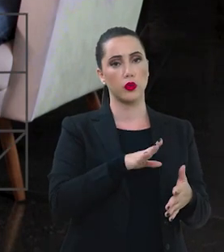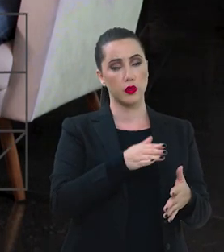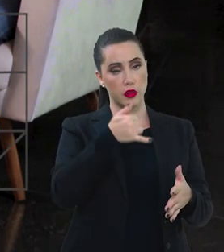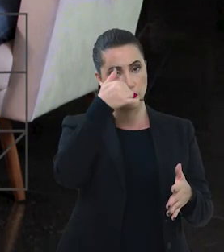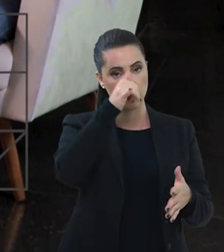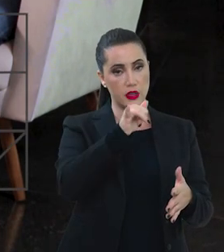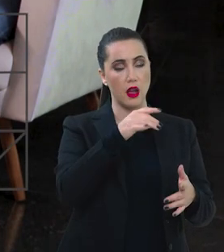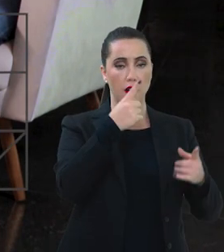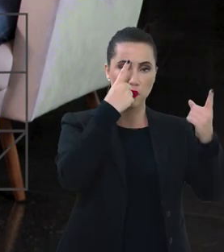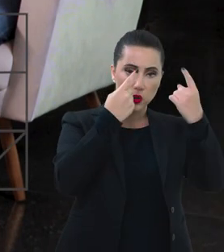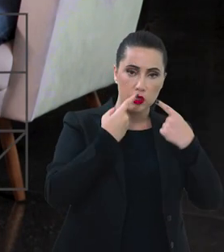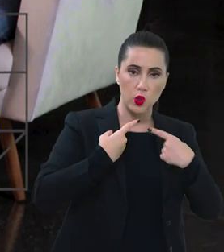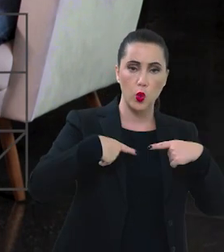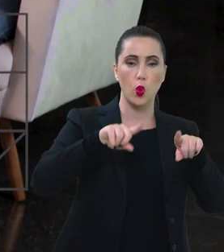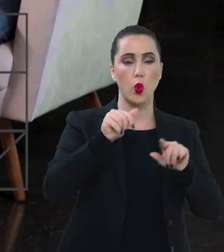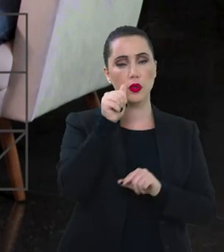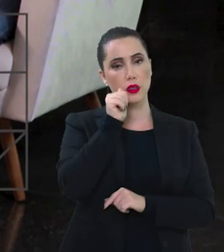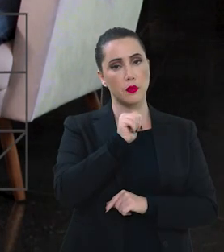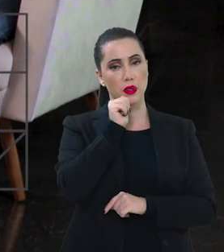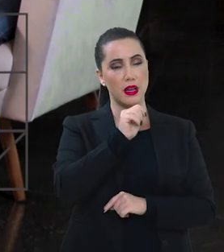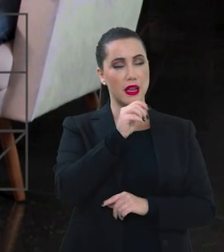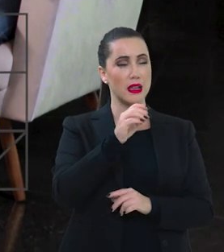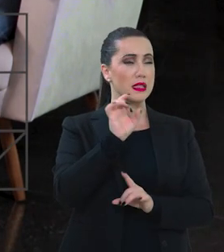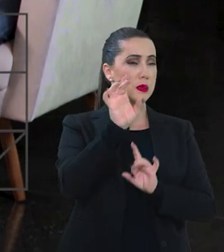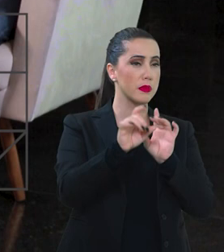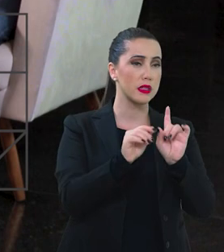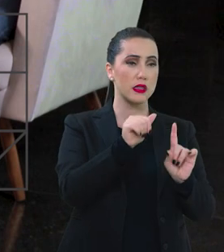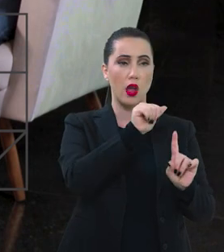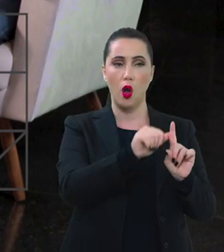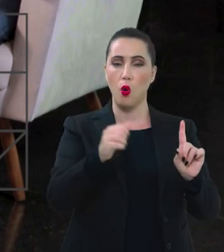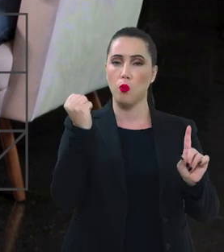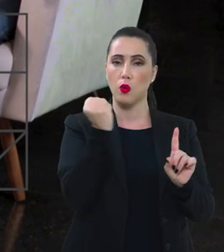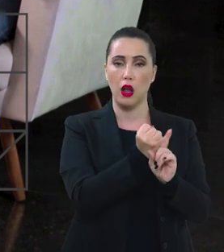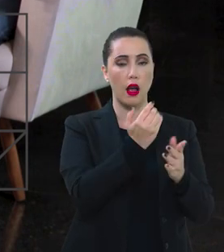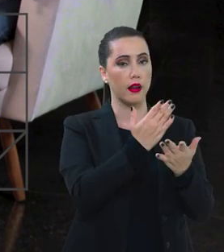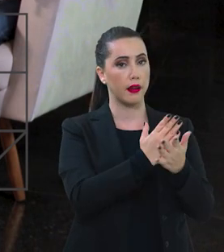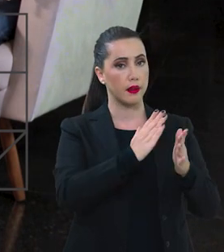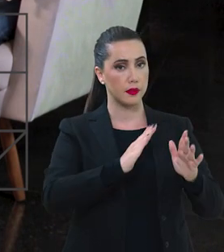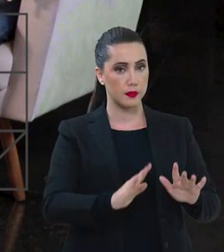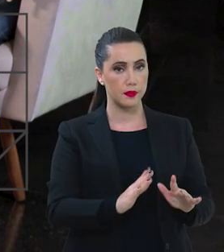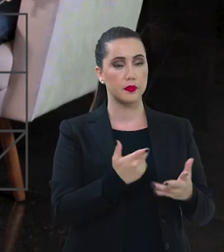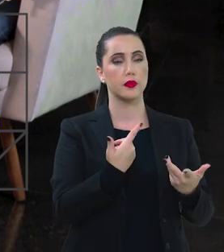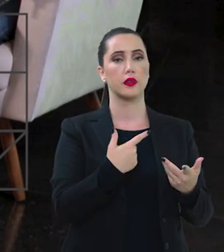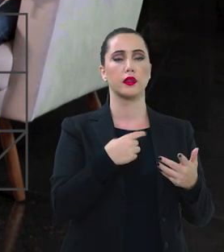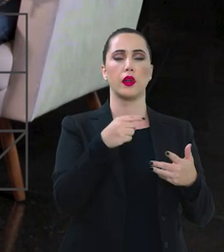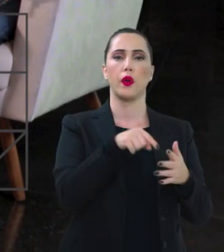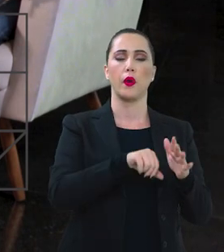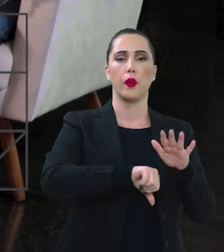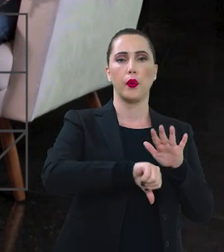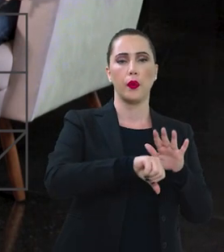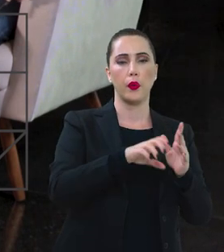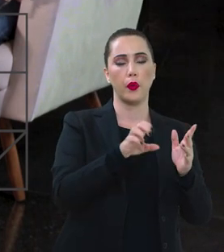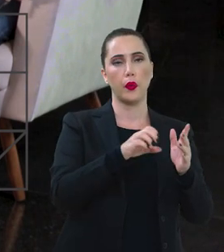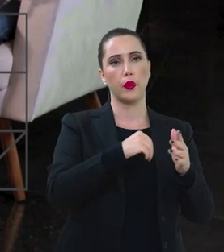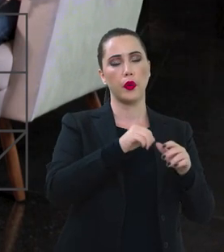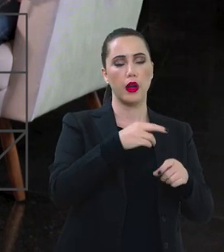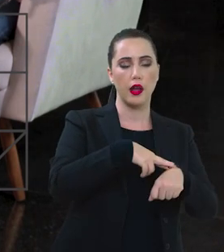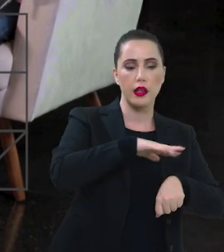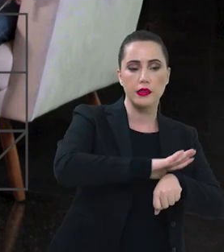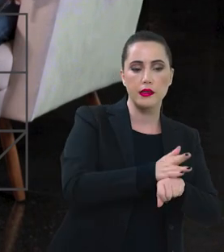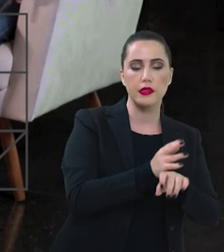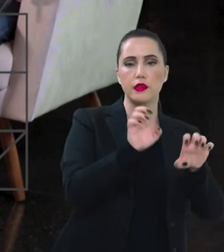primeiro deles, o enfrentamento à violência contra a mulher, em especial ao combate ao feminicídio, o enfrentamento ao racismo estrutural e aos crimes daí derivados,